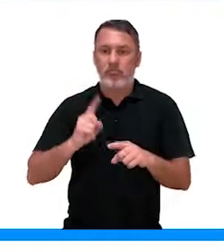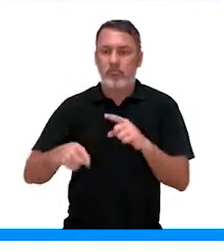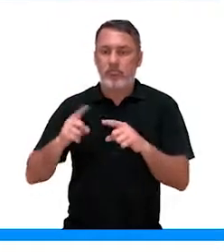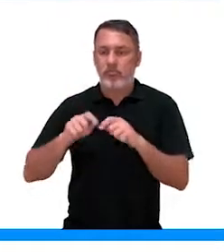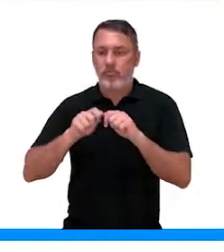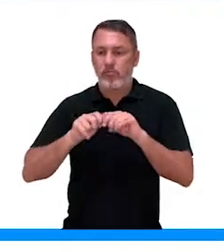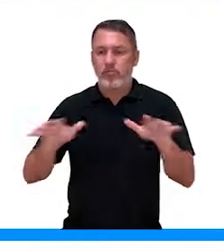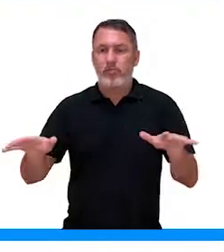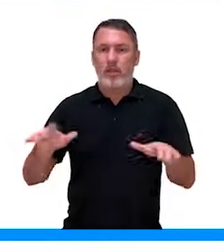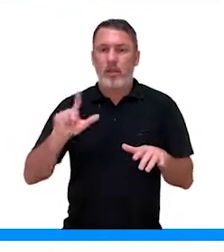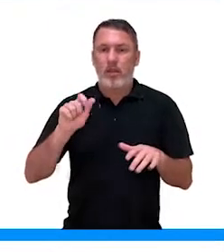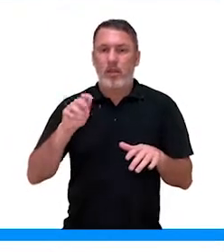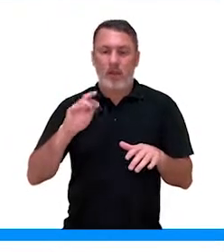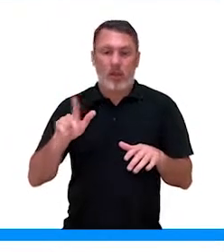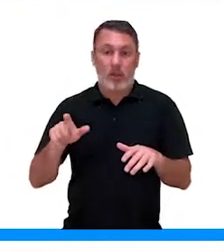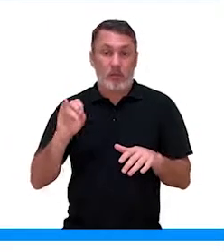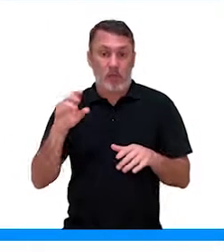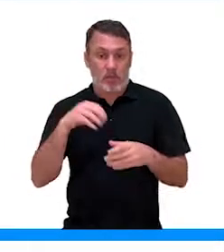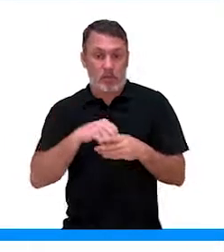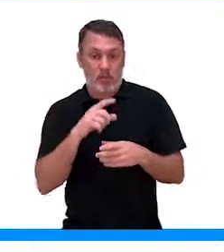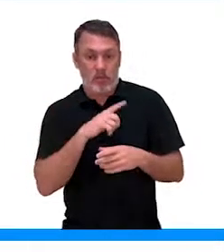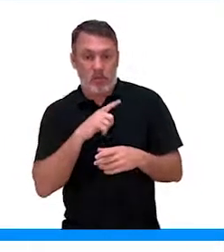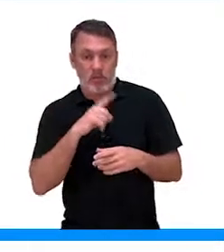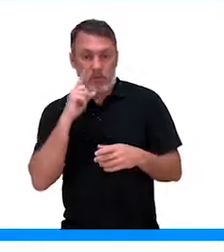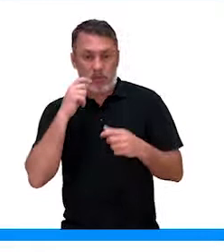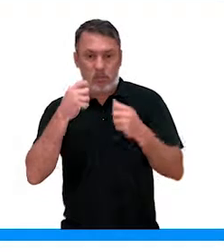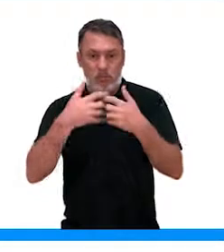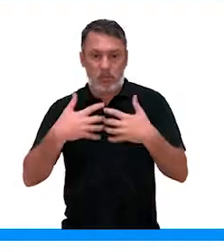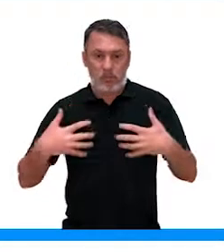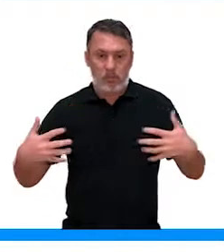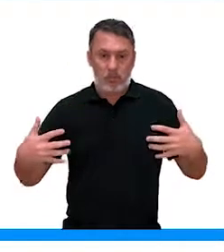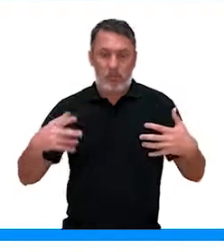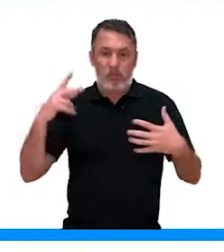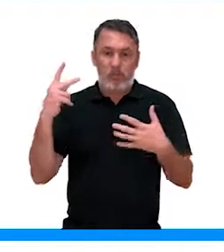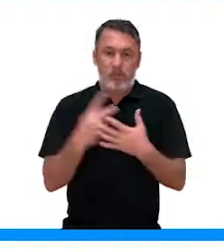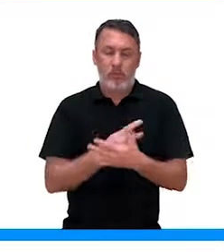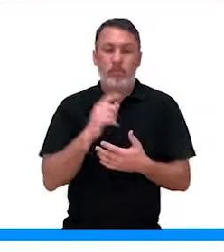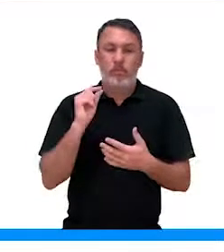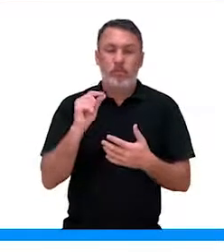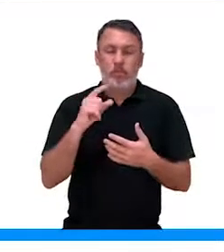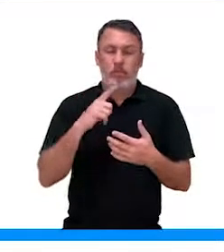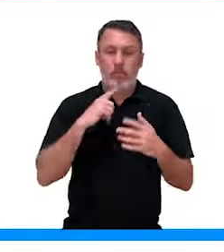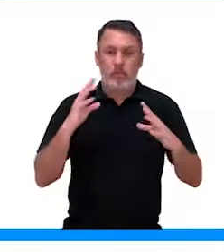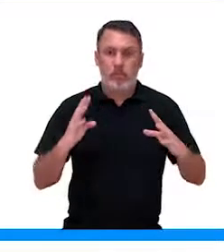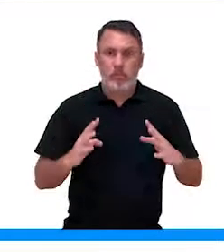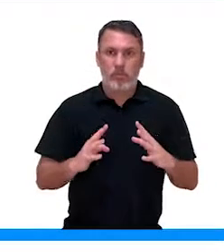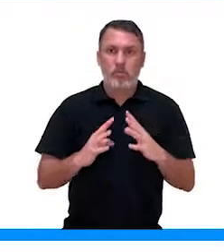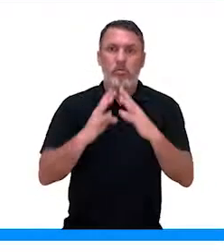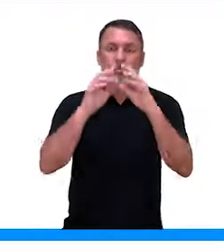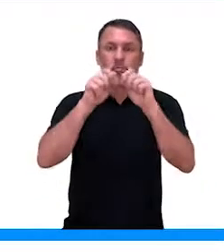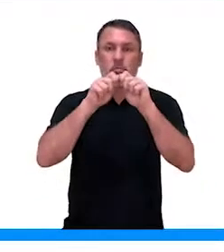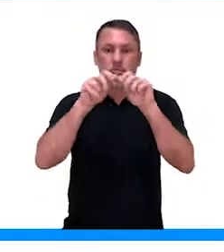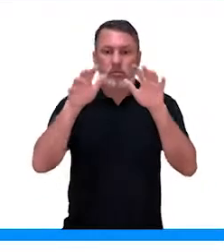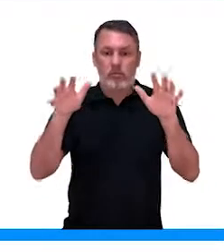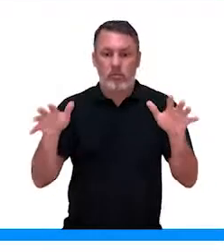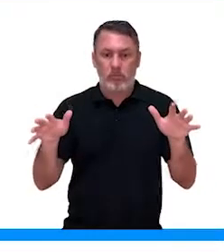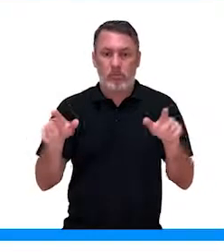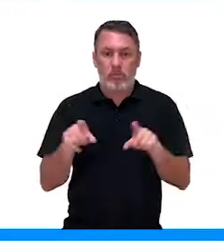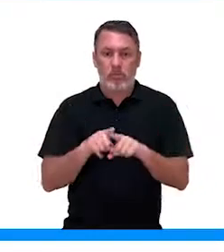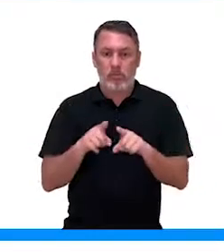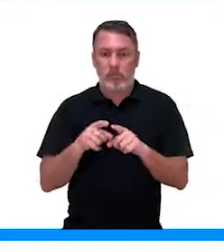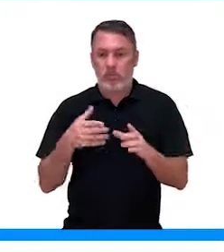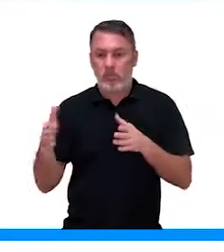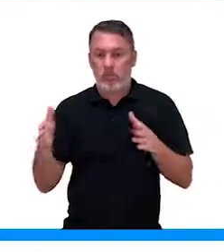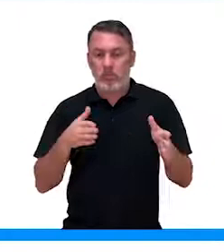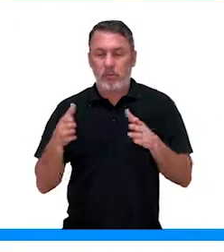laterais. Então, se ela está sendo produzida aqui, ela faz com que esse ápice cresça muito e